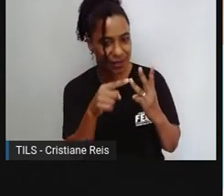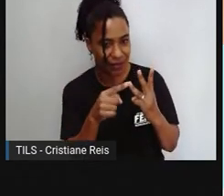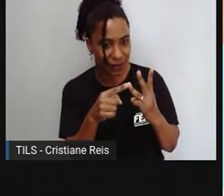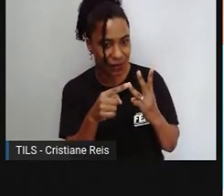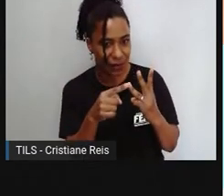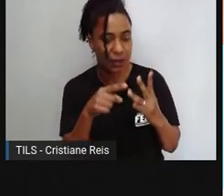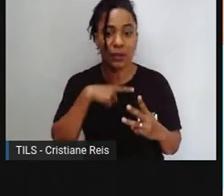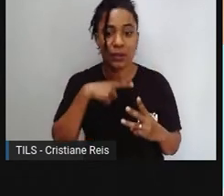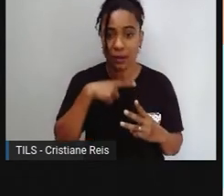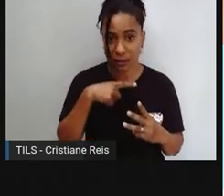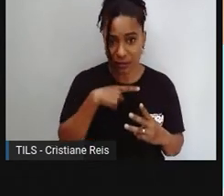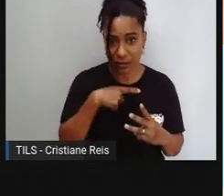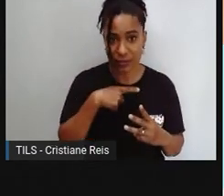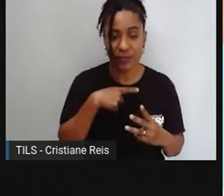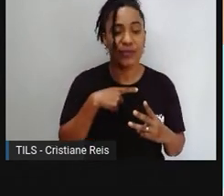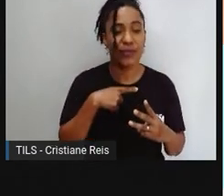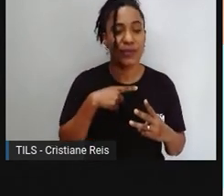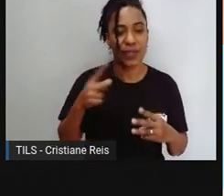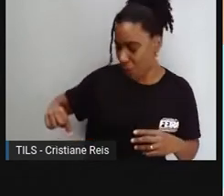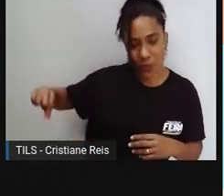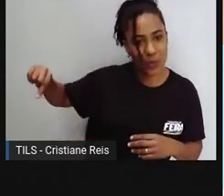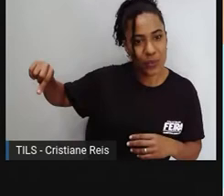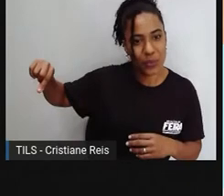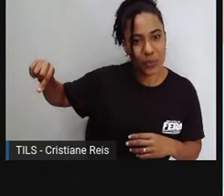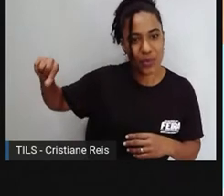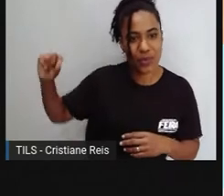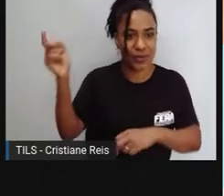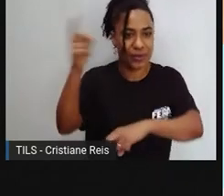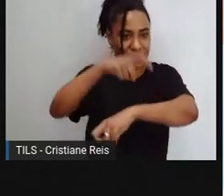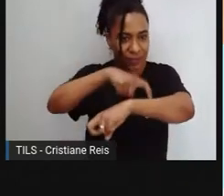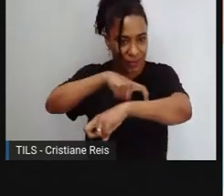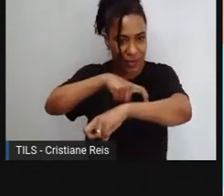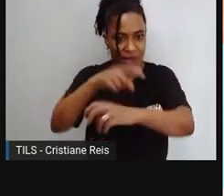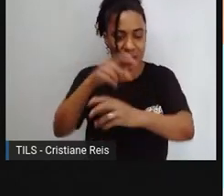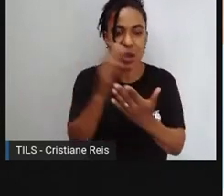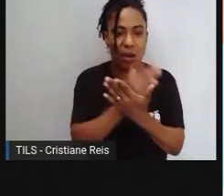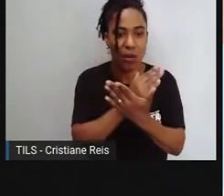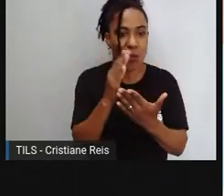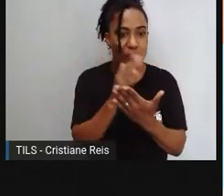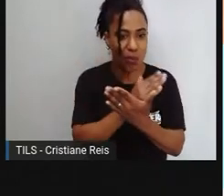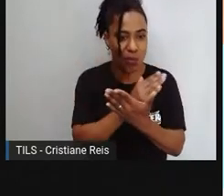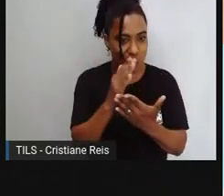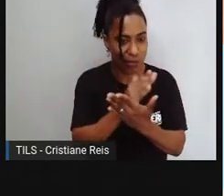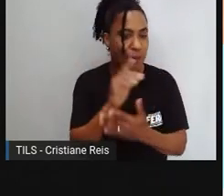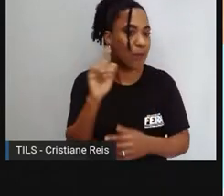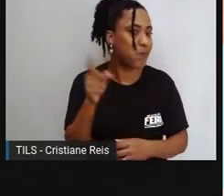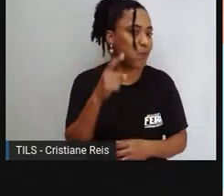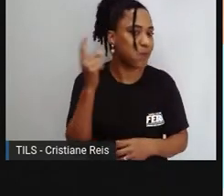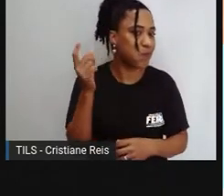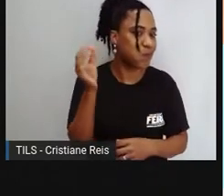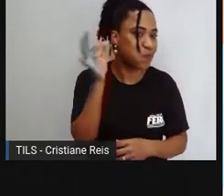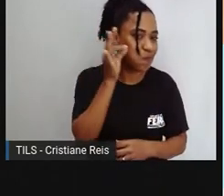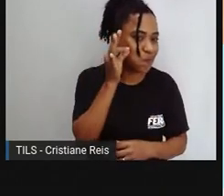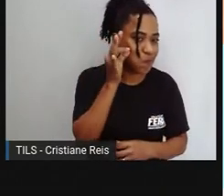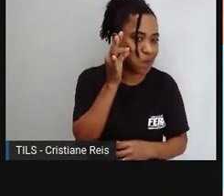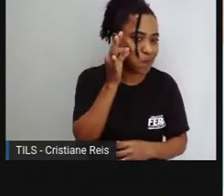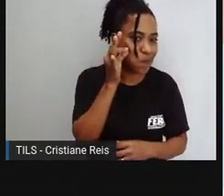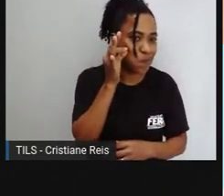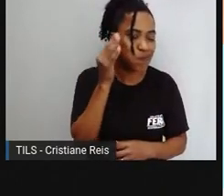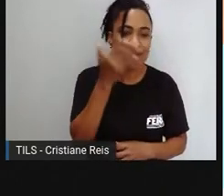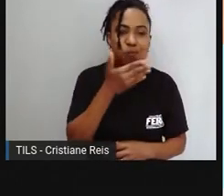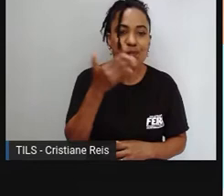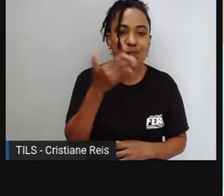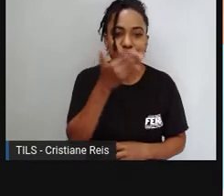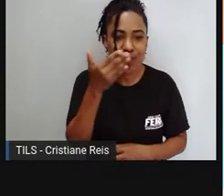né? Têm peçonha. Todos eles não, perdão. Algumas abelhas não possuem essa peçonha, não possuem o ferrão. Mas o marimbondo aí, um